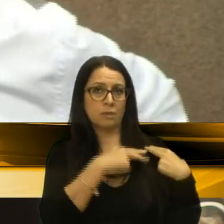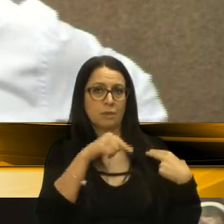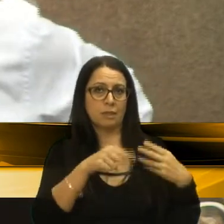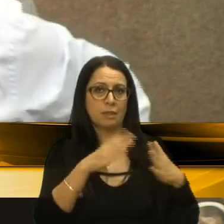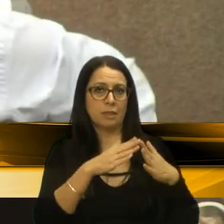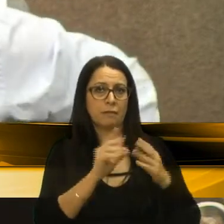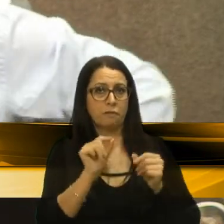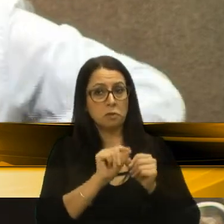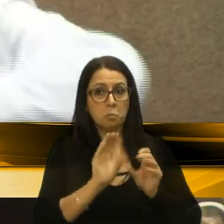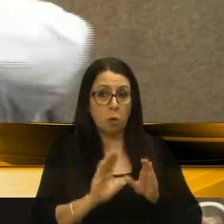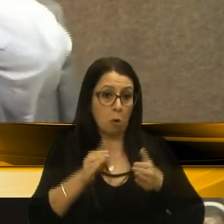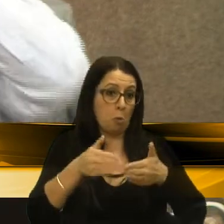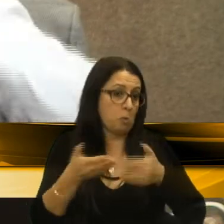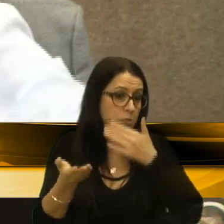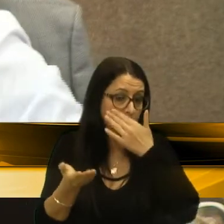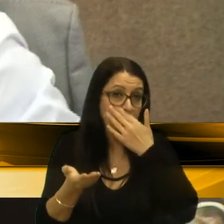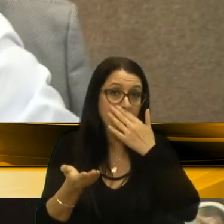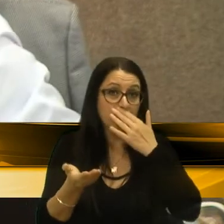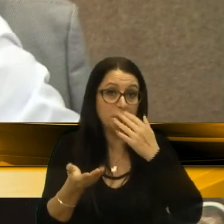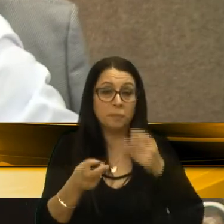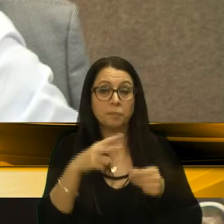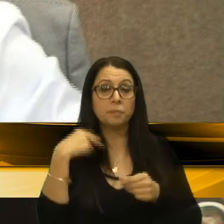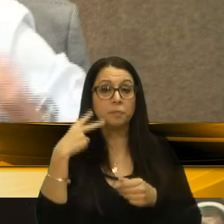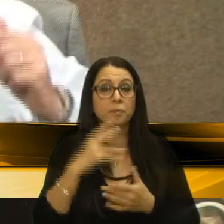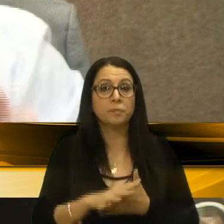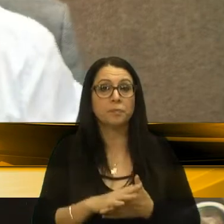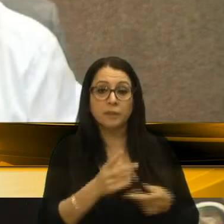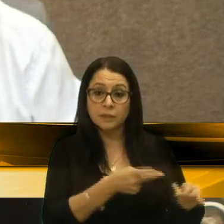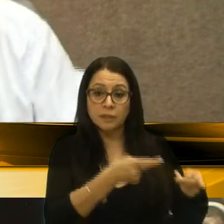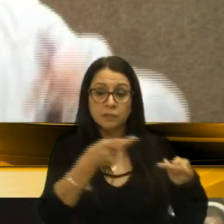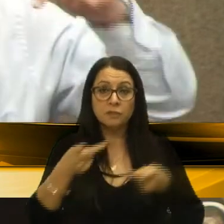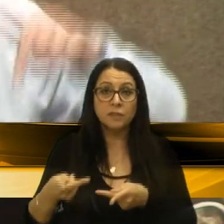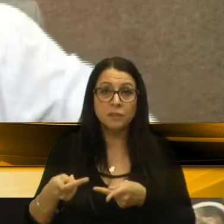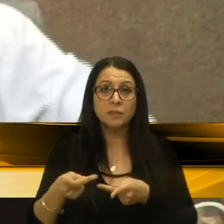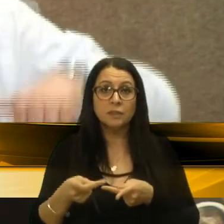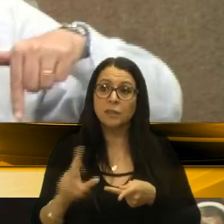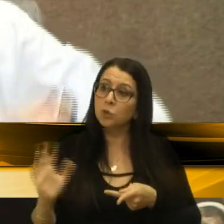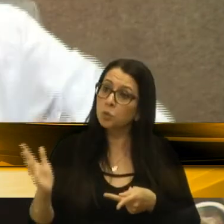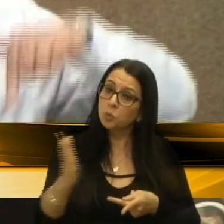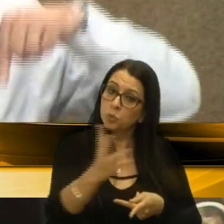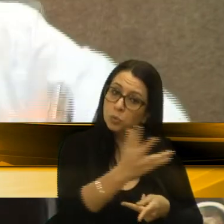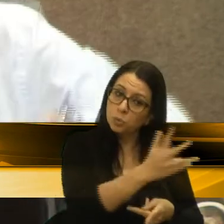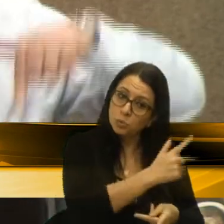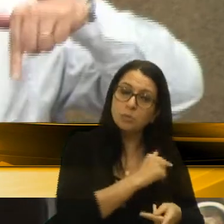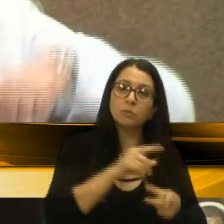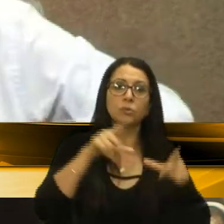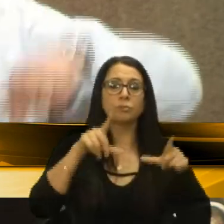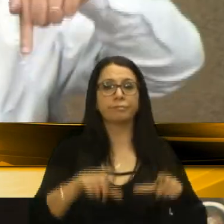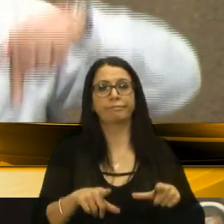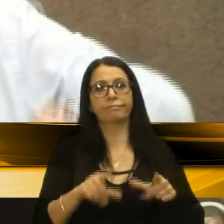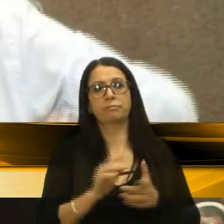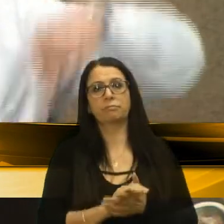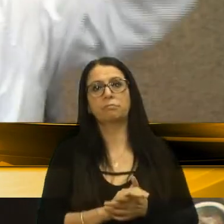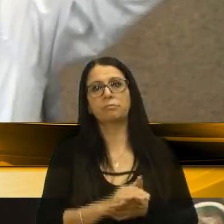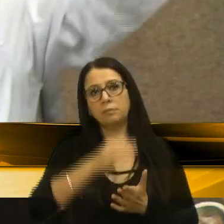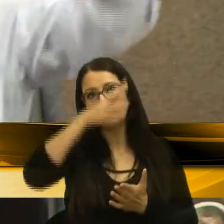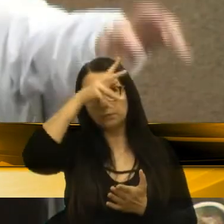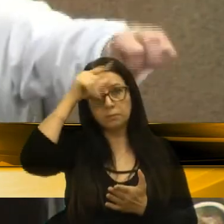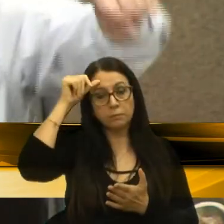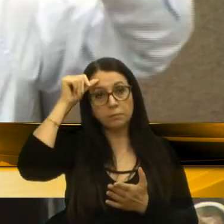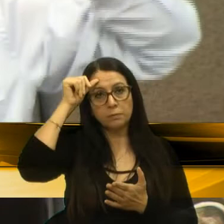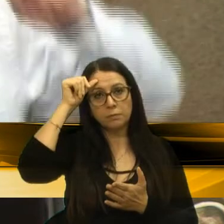comissão de vereadores e visitarmos todos os locais que a prefeitura